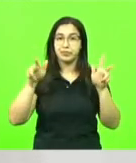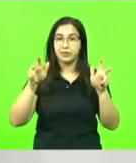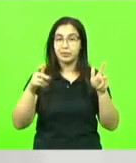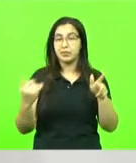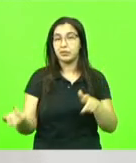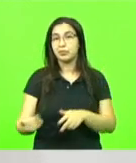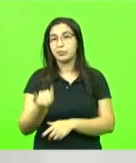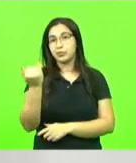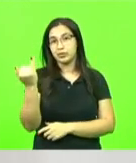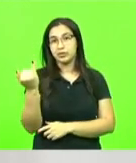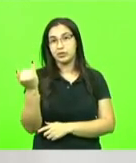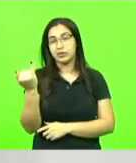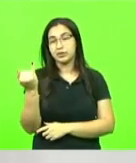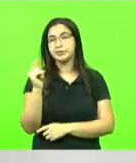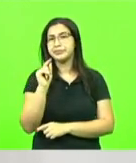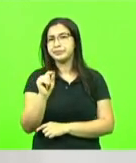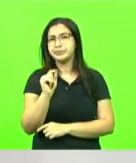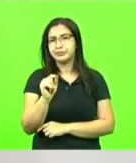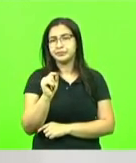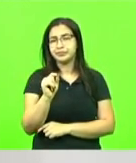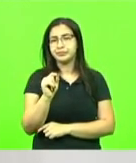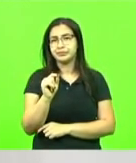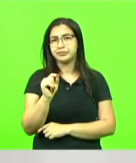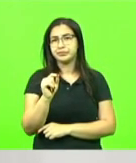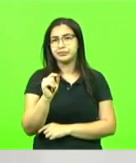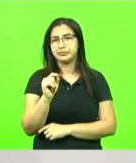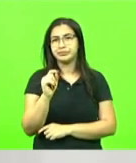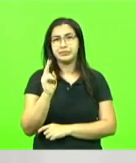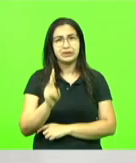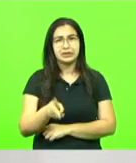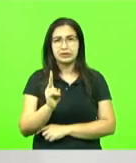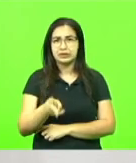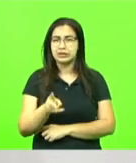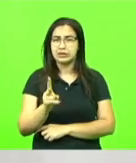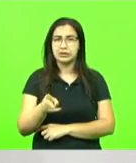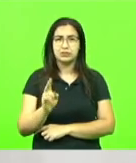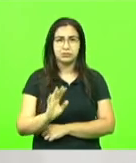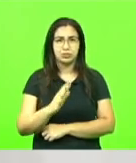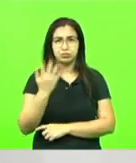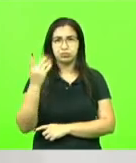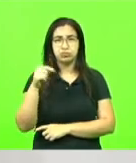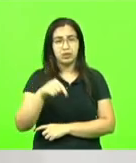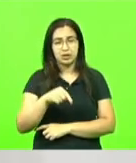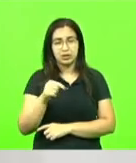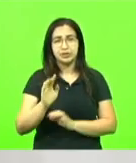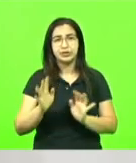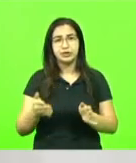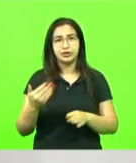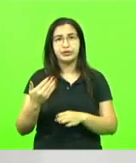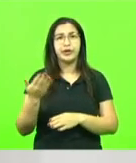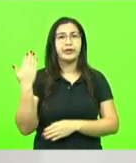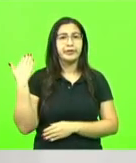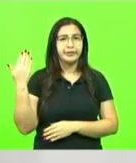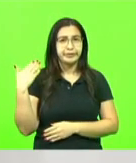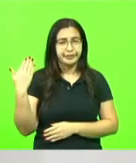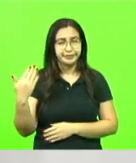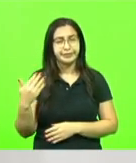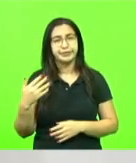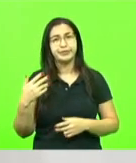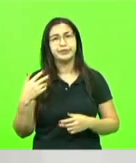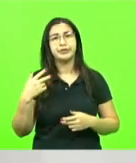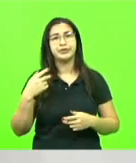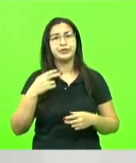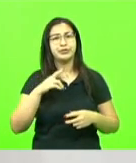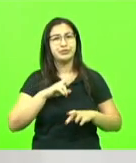importante que é recorrente aqui nesta casa. Senhores deputados, colegas, já falaram por diversas vezes inúmeras